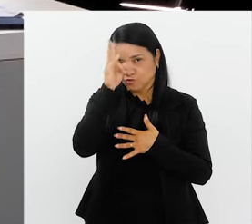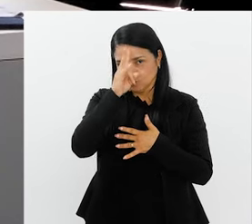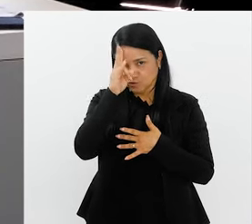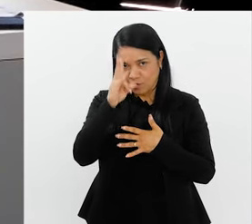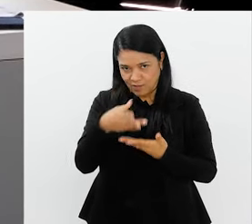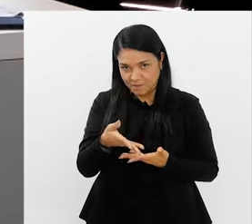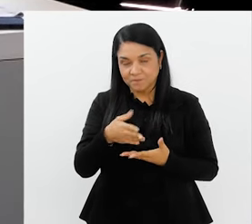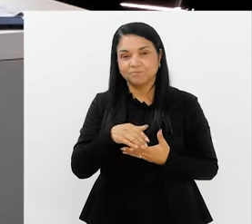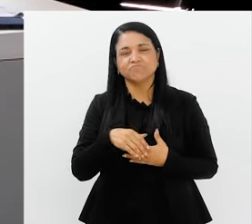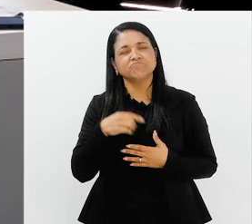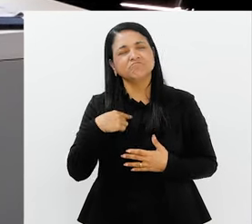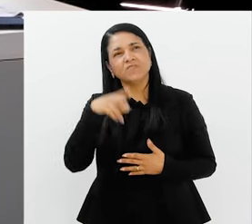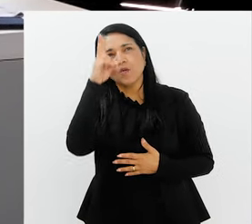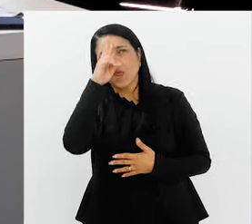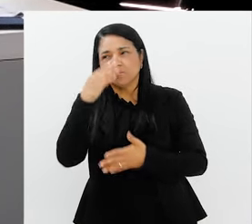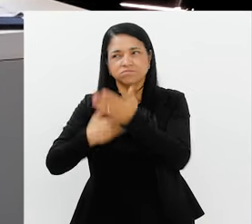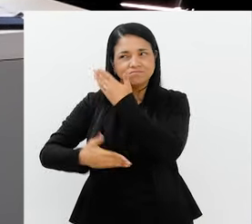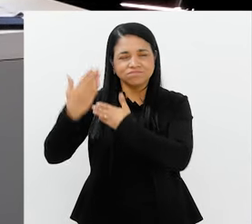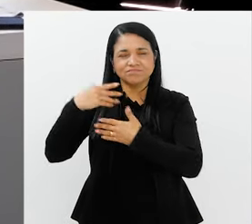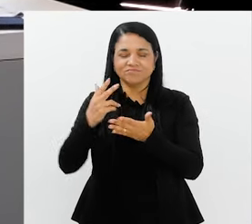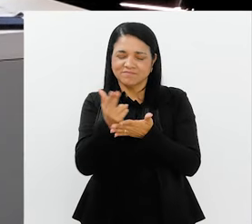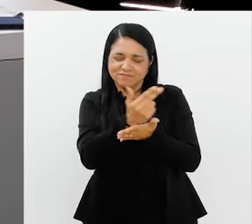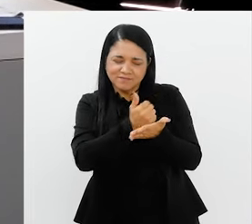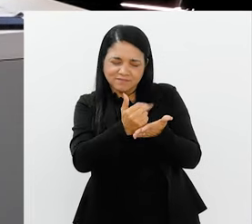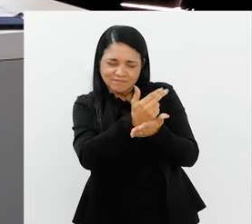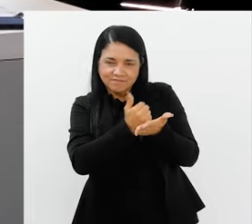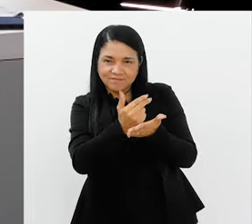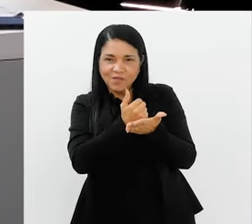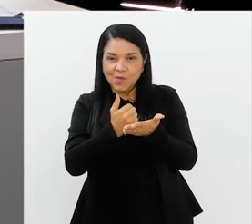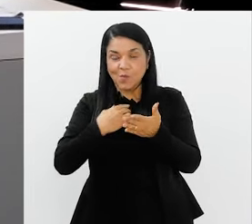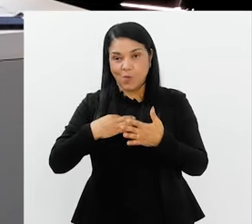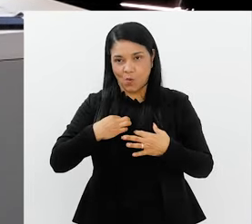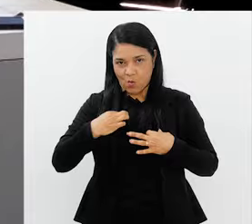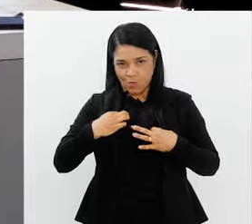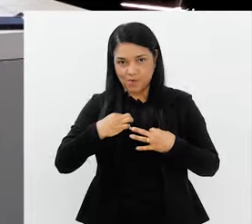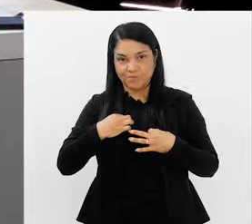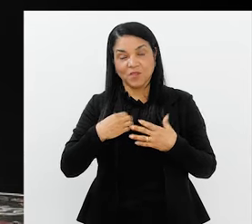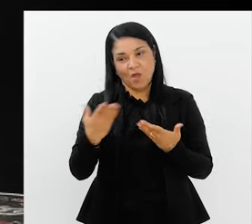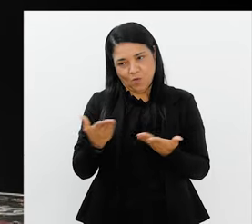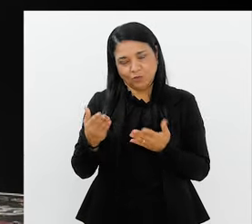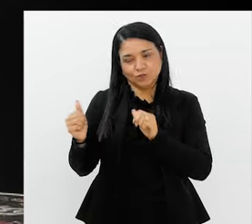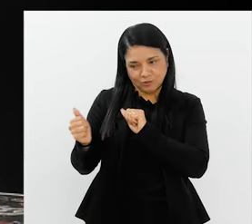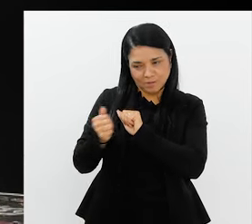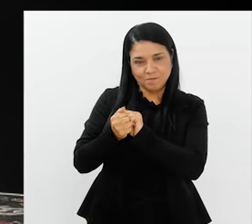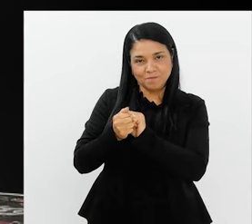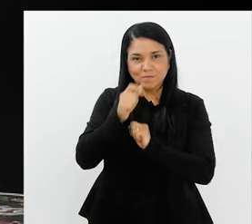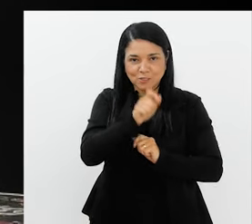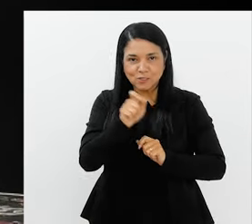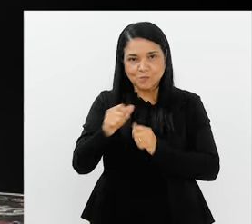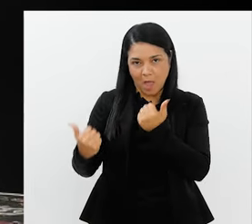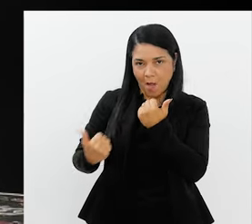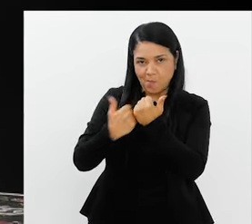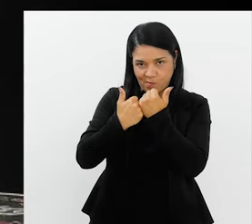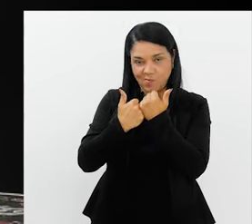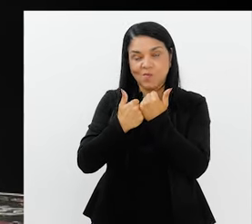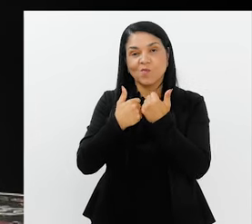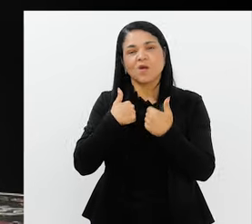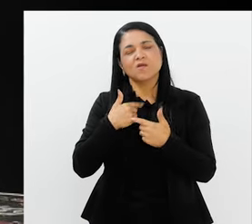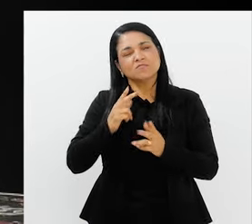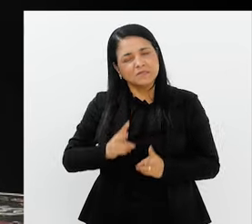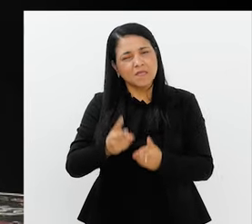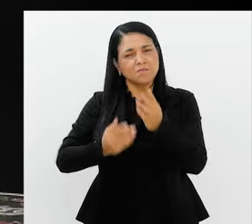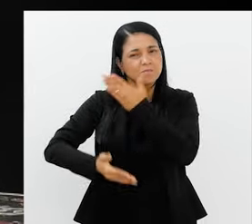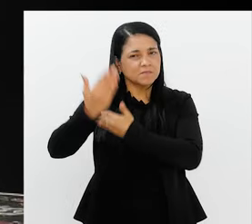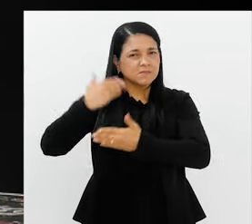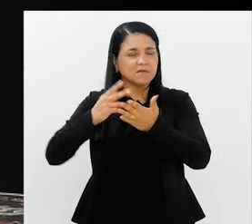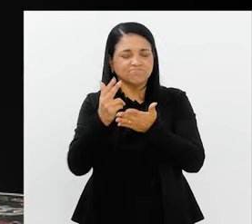Eu lembro de... eu fazia figurinos, né? Faço figurinos há muitos anos, agora tem meus colaboradores, mas... Eu sempre